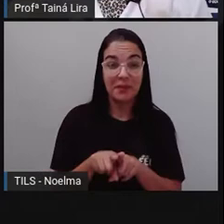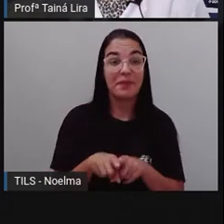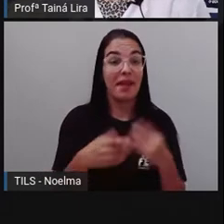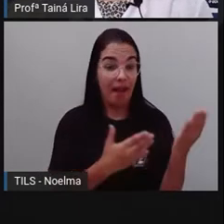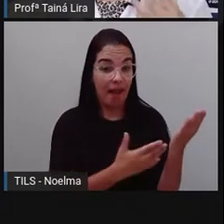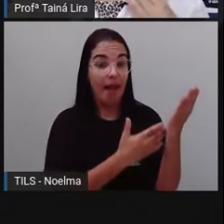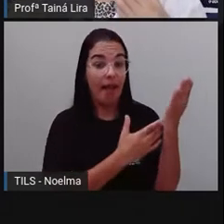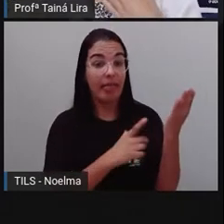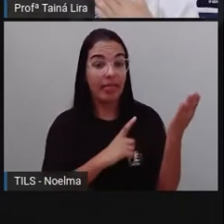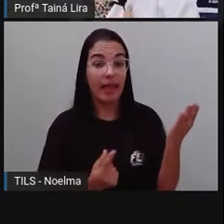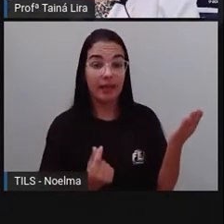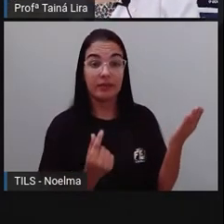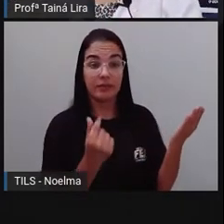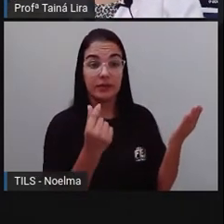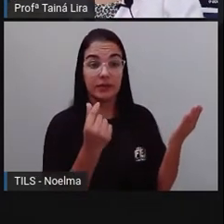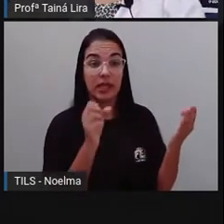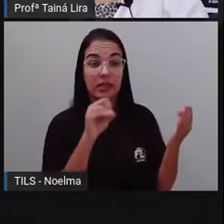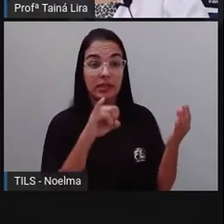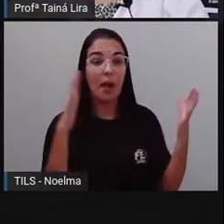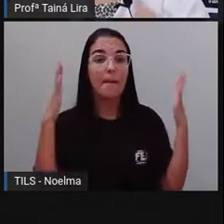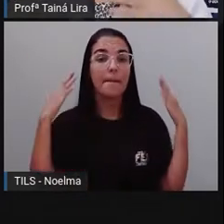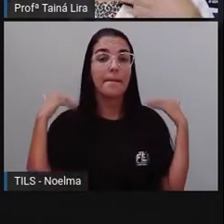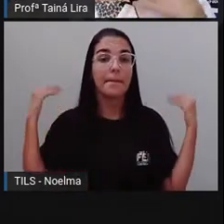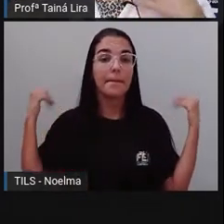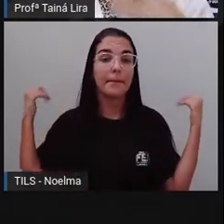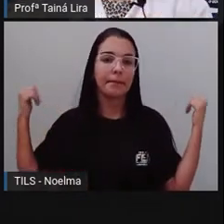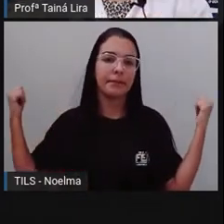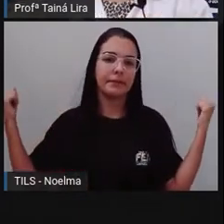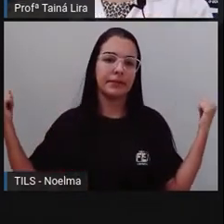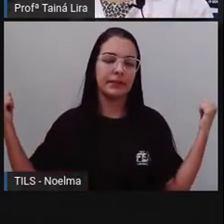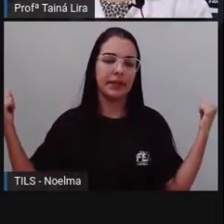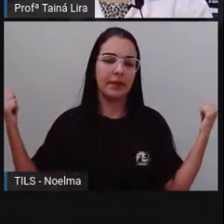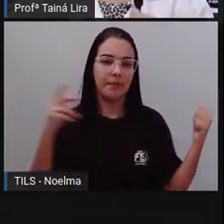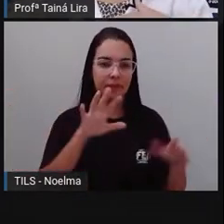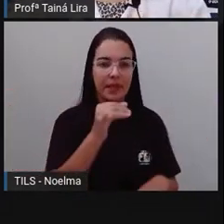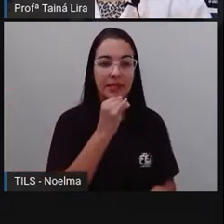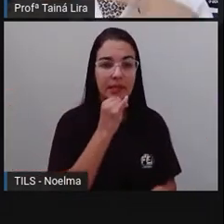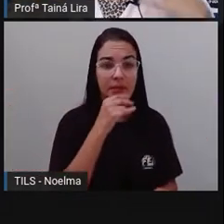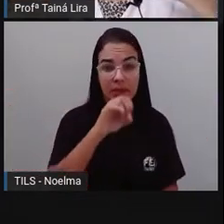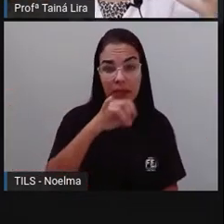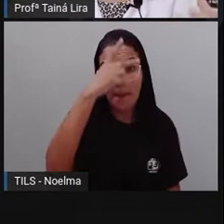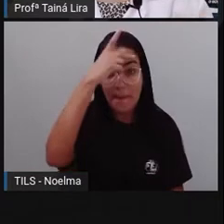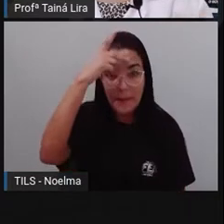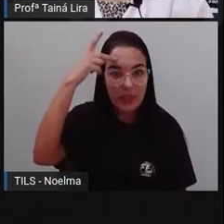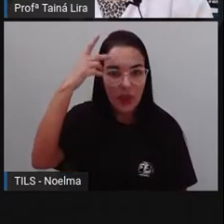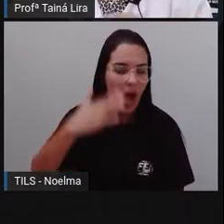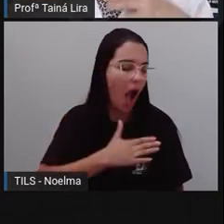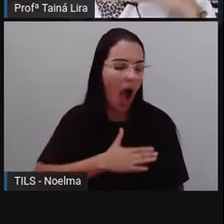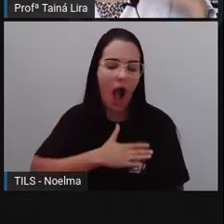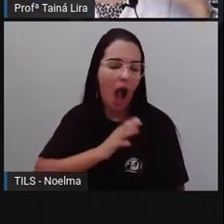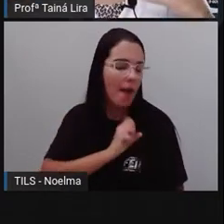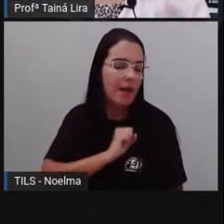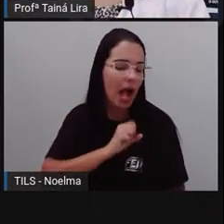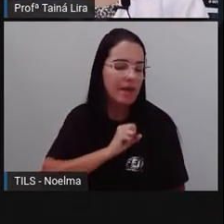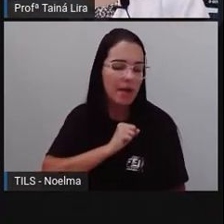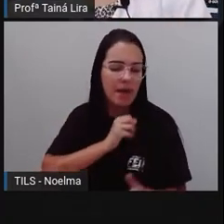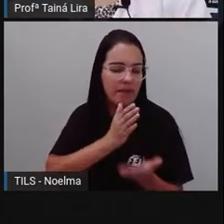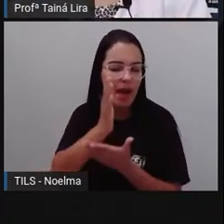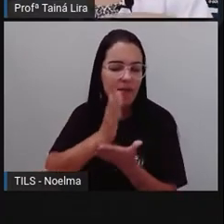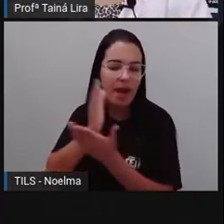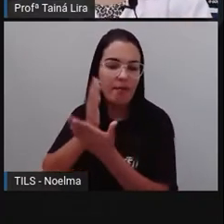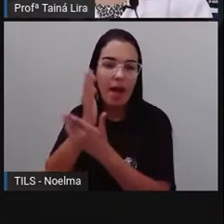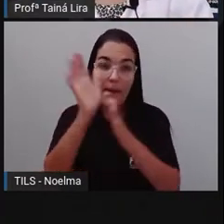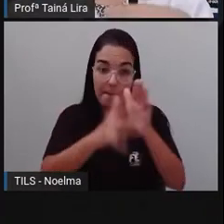eles faturam de acordo com turismo, né? Então, por exemplo, as pessoas que gostam muito de praia, que viajam para conhecer,